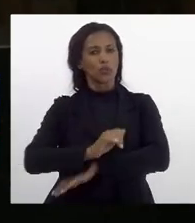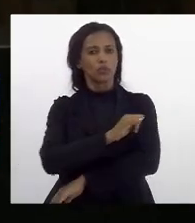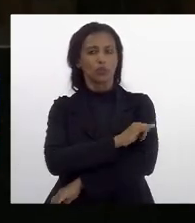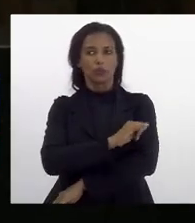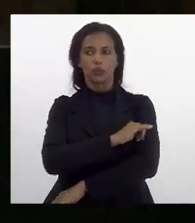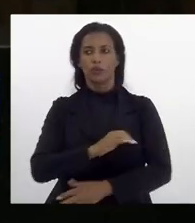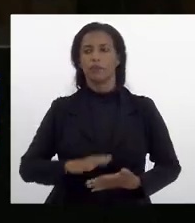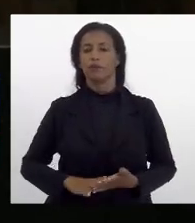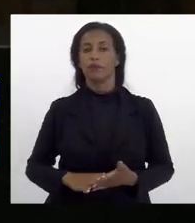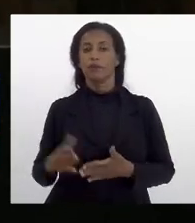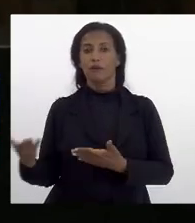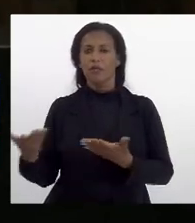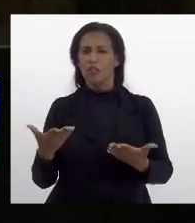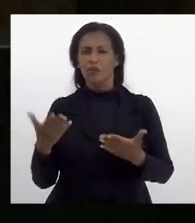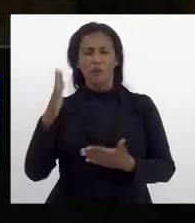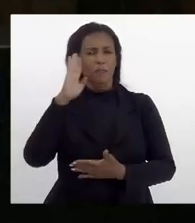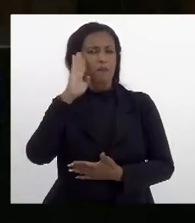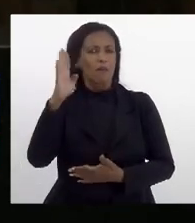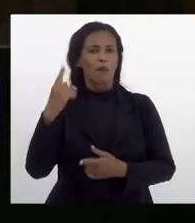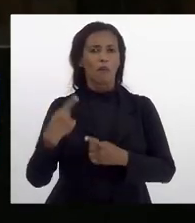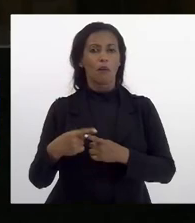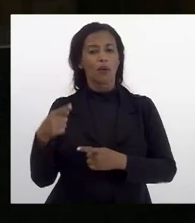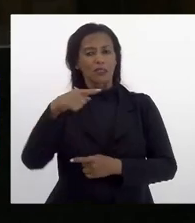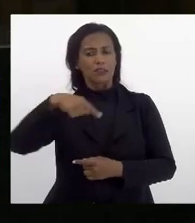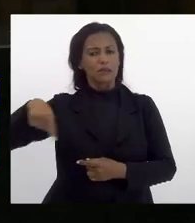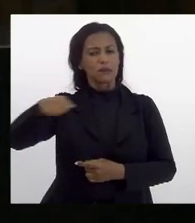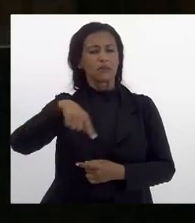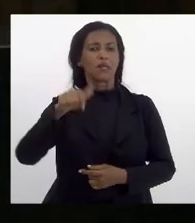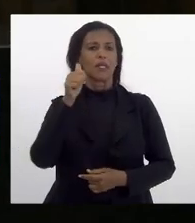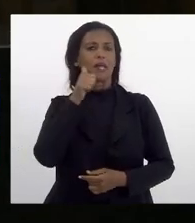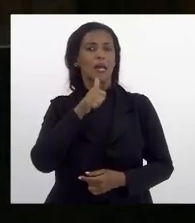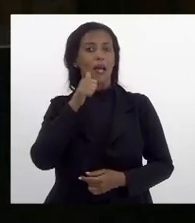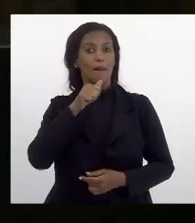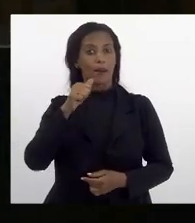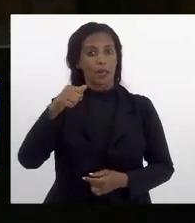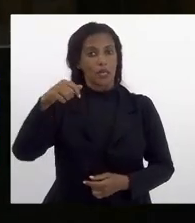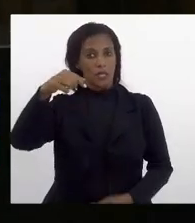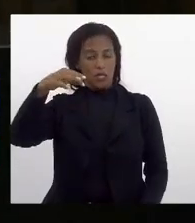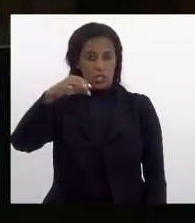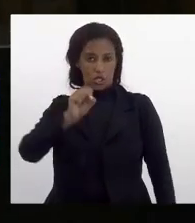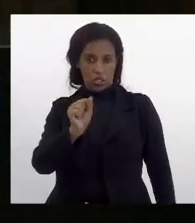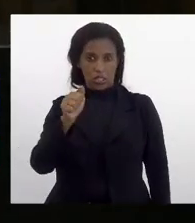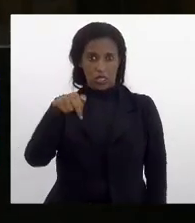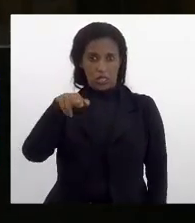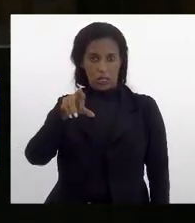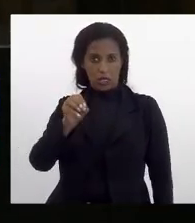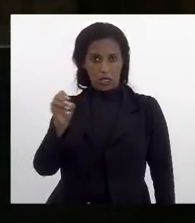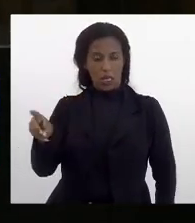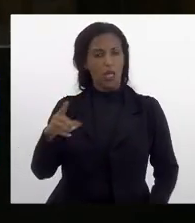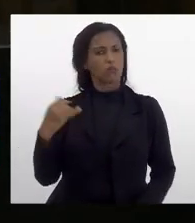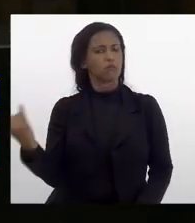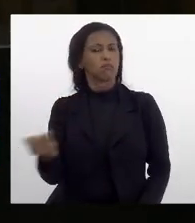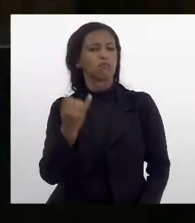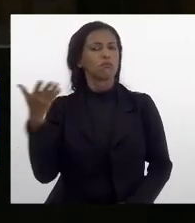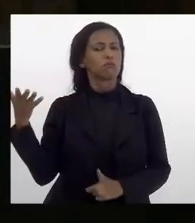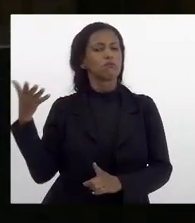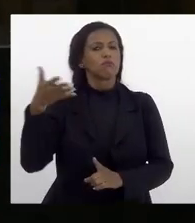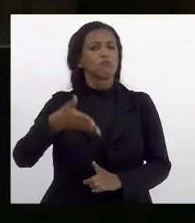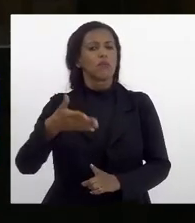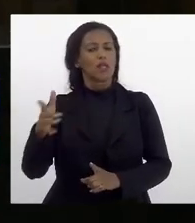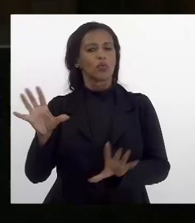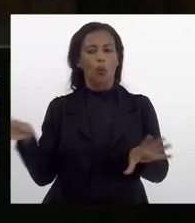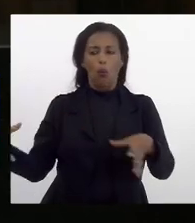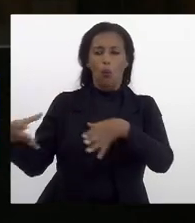Janeiro e foi central porque são essas mães de santo que fazem um papel central nas suas